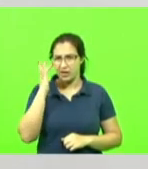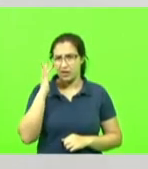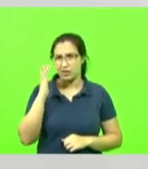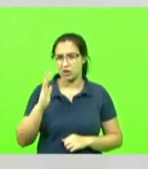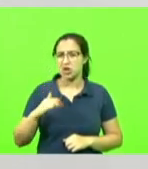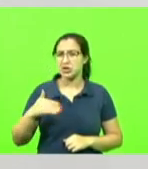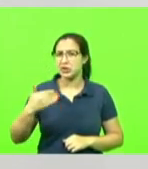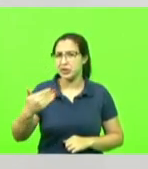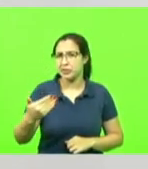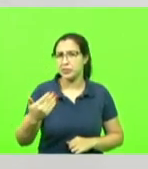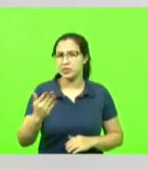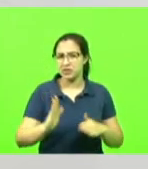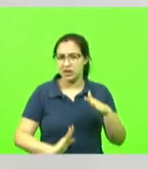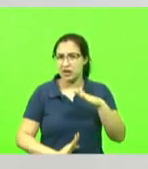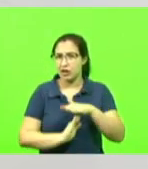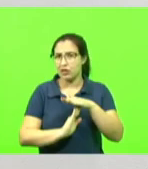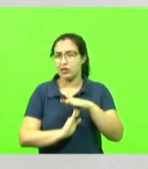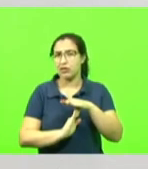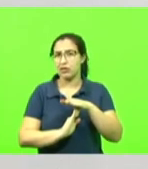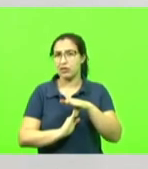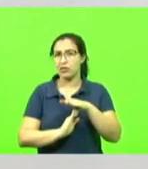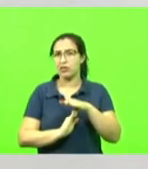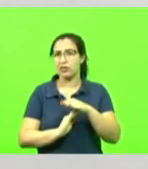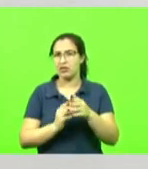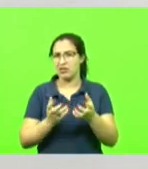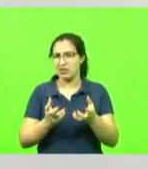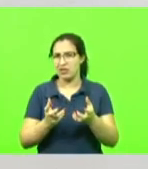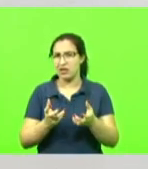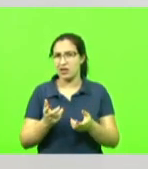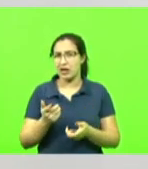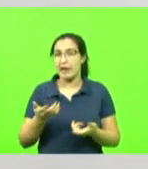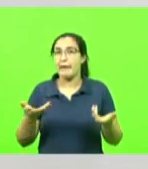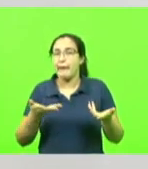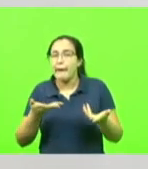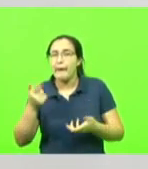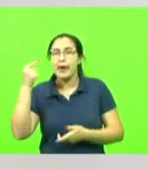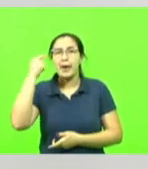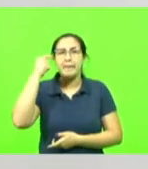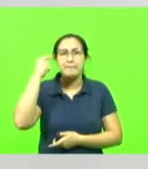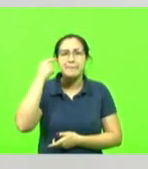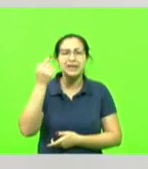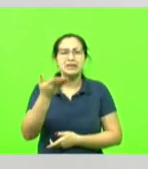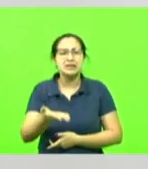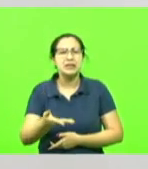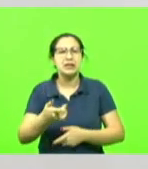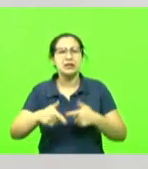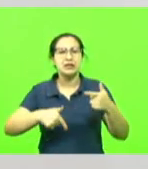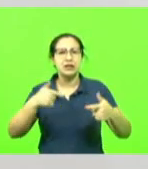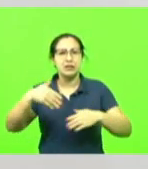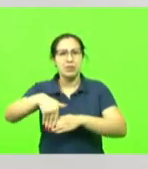atingir o teto eles vão buscar? Ora, agora é hora de nós pensarmos no praça. Nunca!